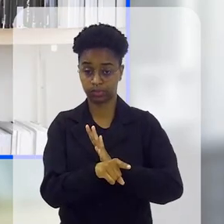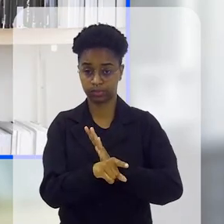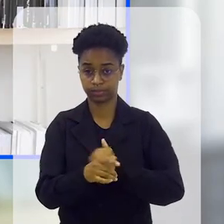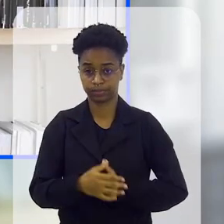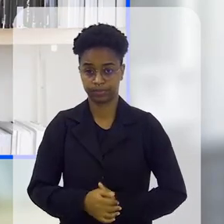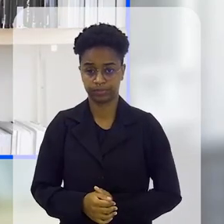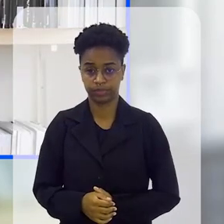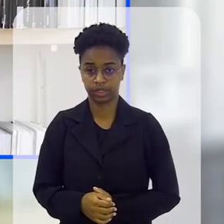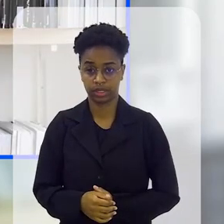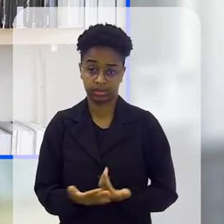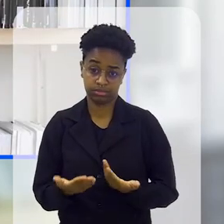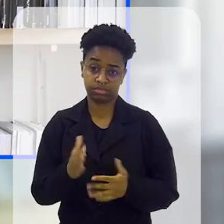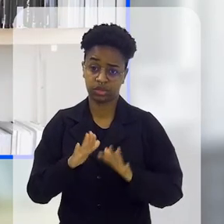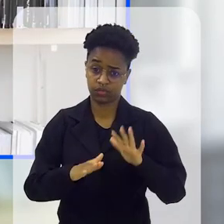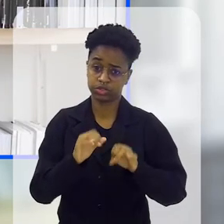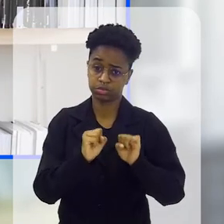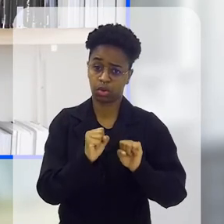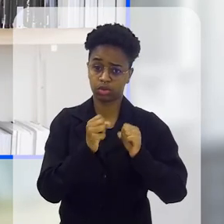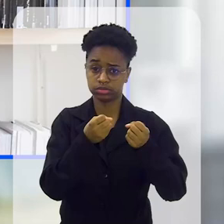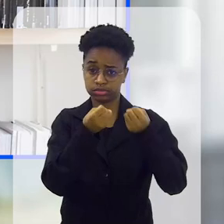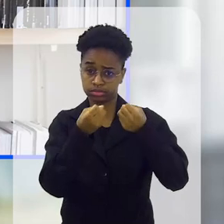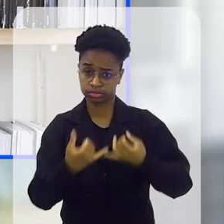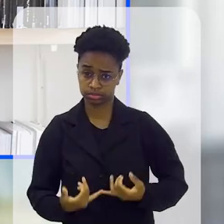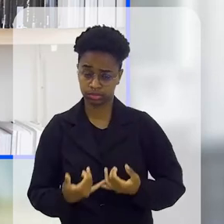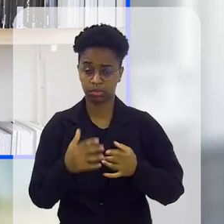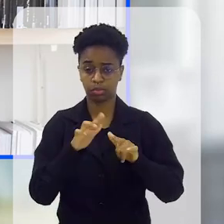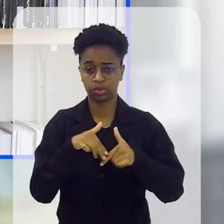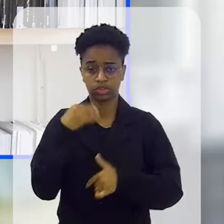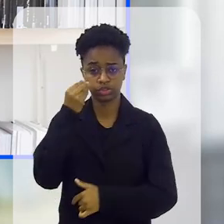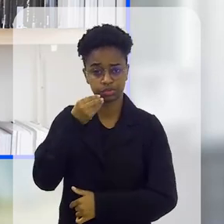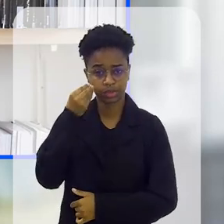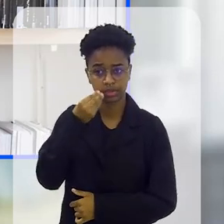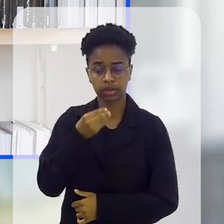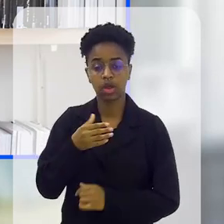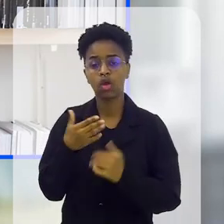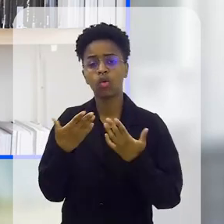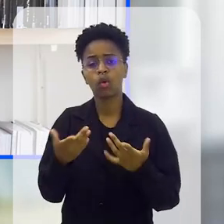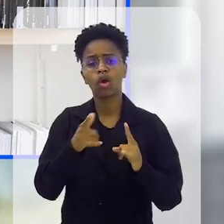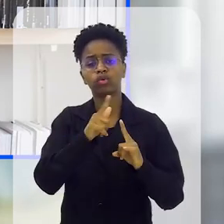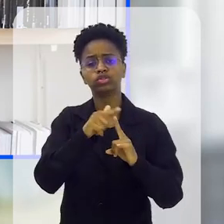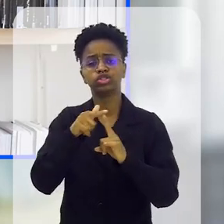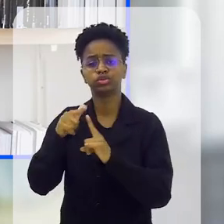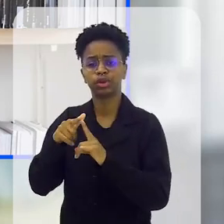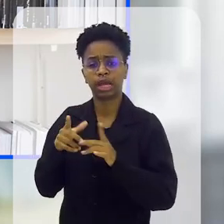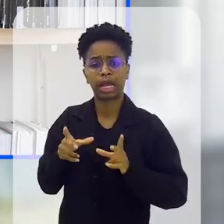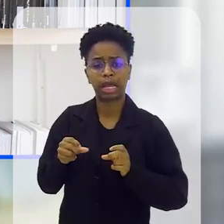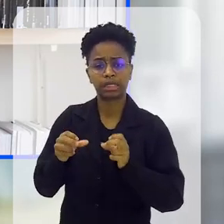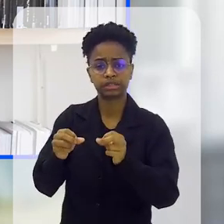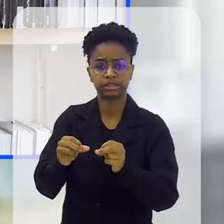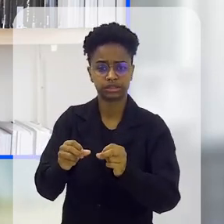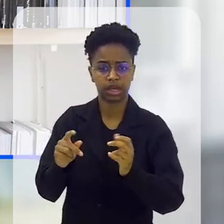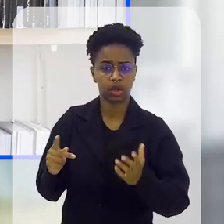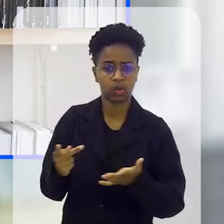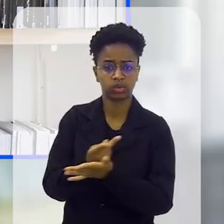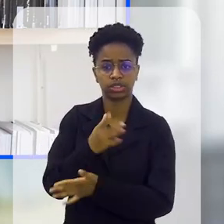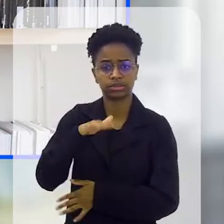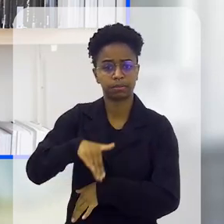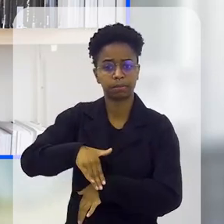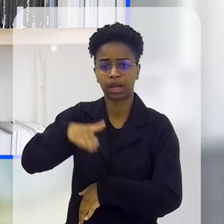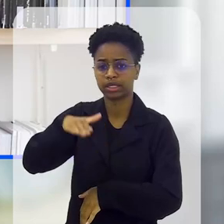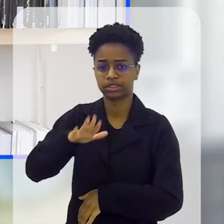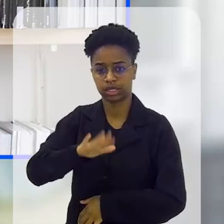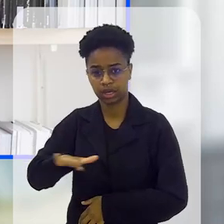dúvida que me surgiu aqui. Talvez você possa esclarecer pela tua experiência. Enfim, quais são os tipos de câncer mais comuns